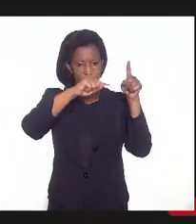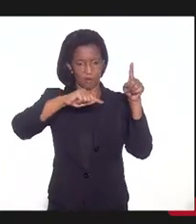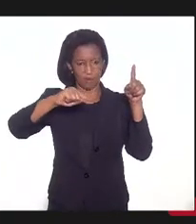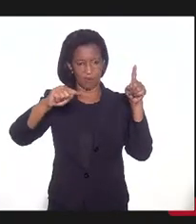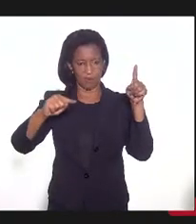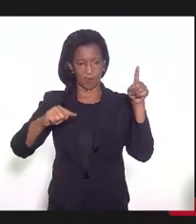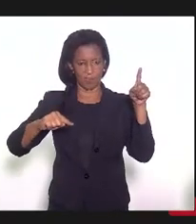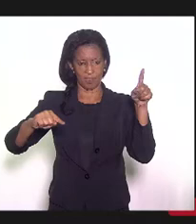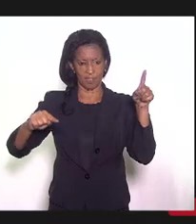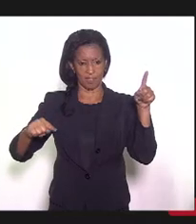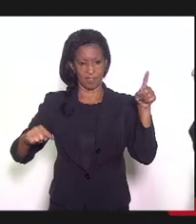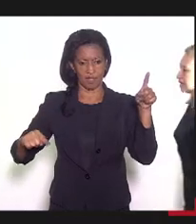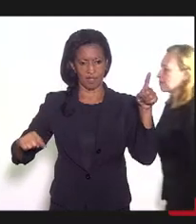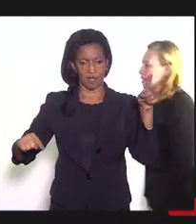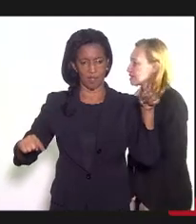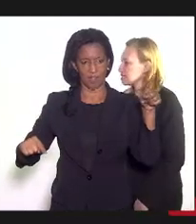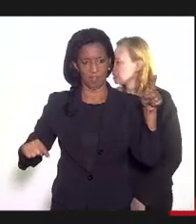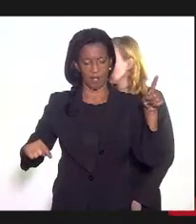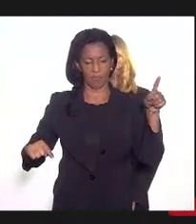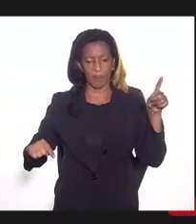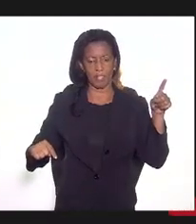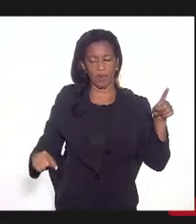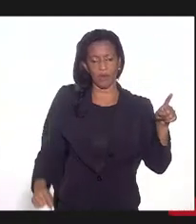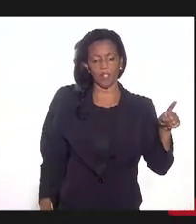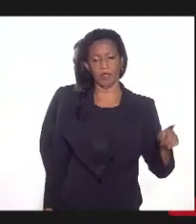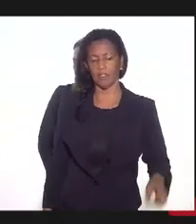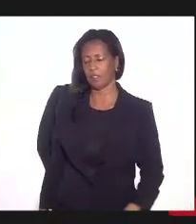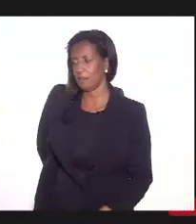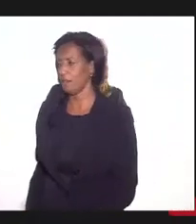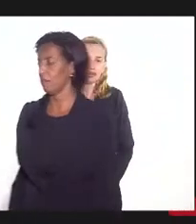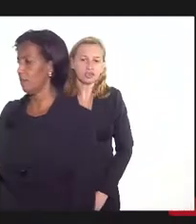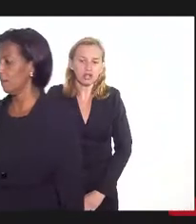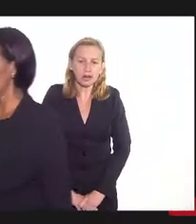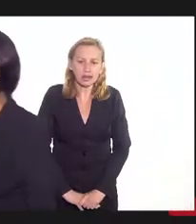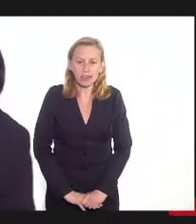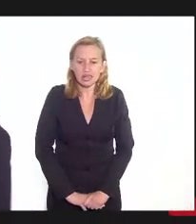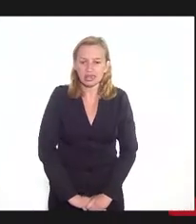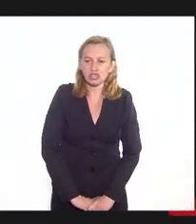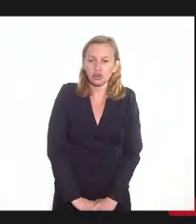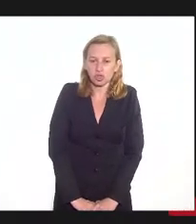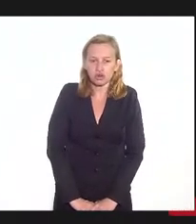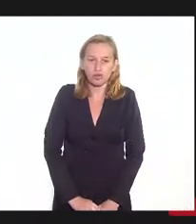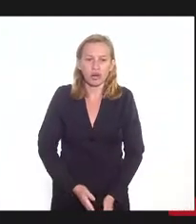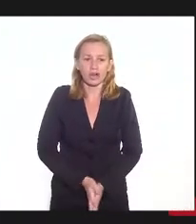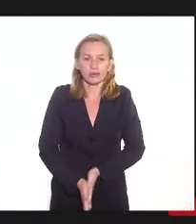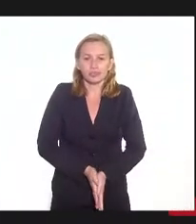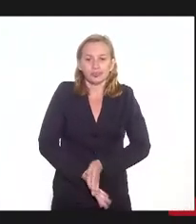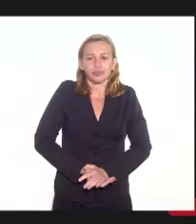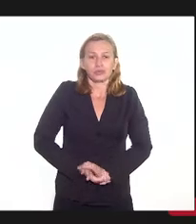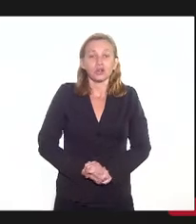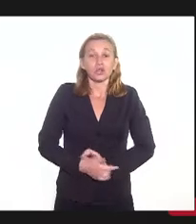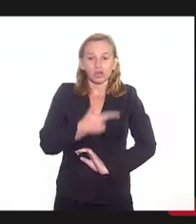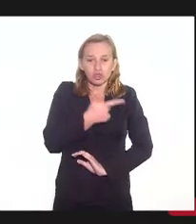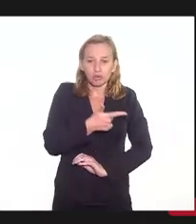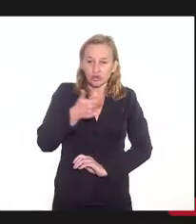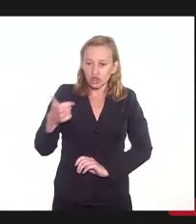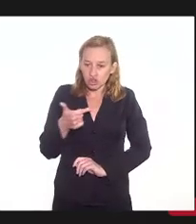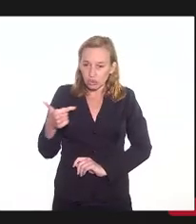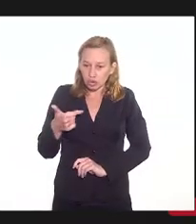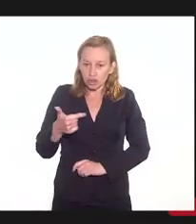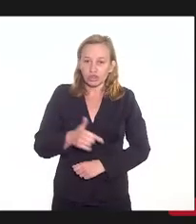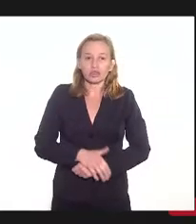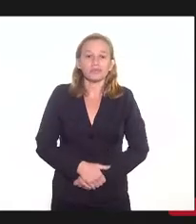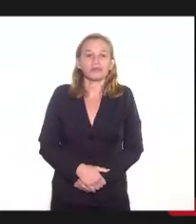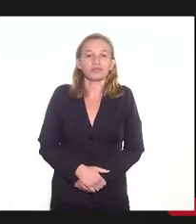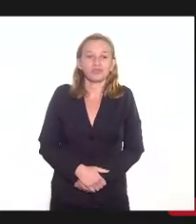a do sem regime. Ela começa muito alto, nós teremos que pagar agora 24 bi, em 2022 20 bi,